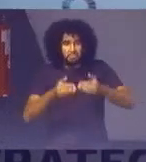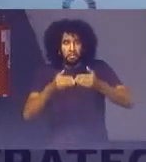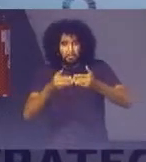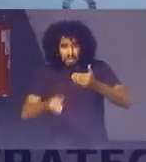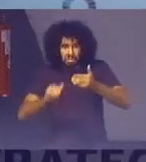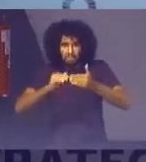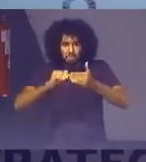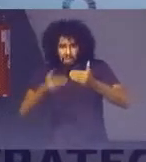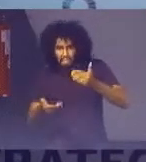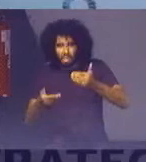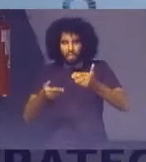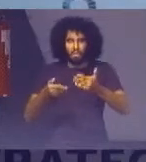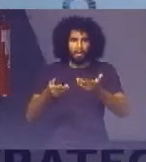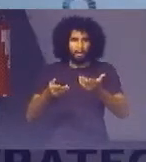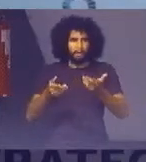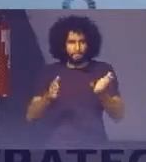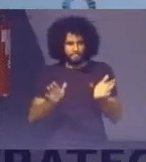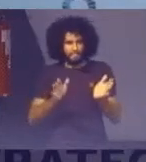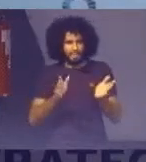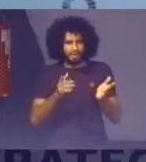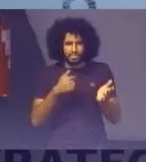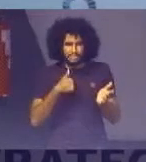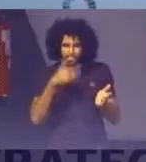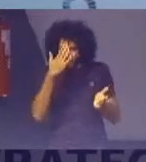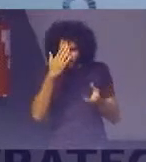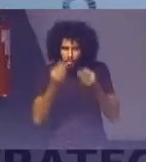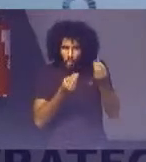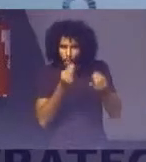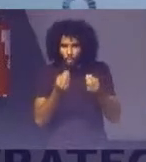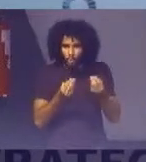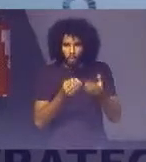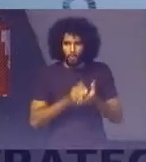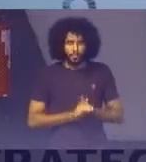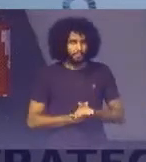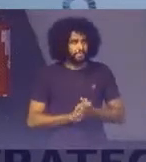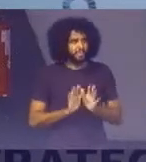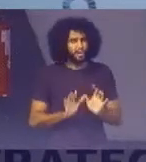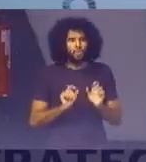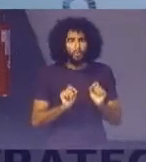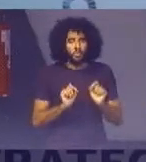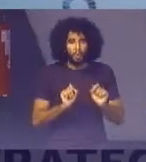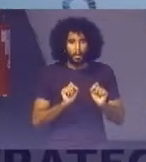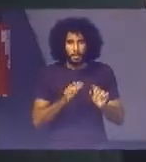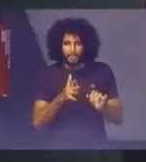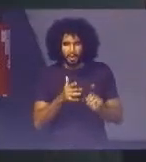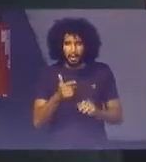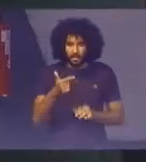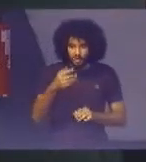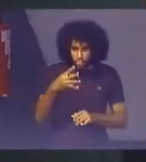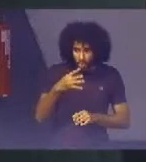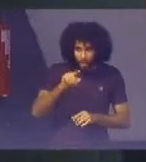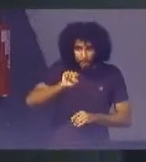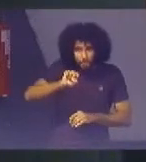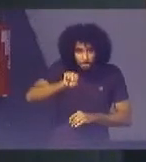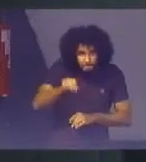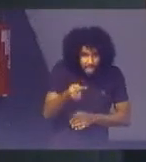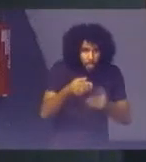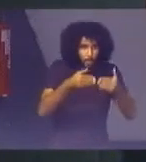com problema Para estourar Outra barragem Sabe quantas são? Nada mais nada menos Que 24 mil barragens